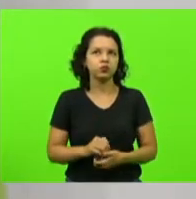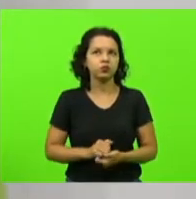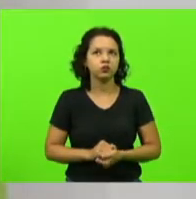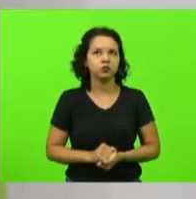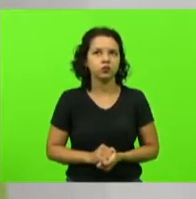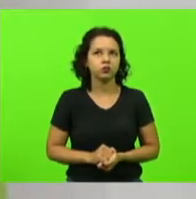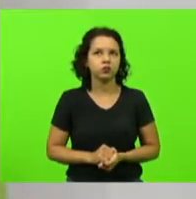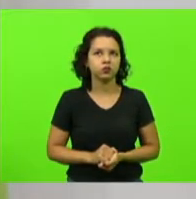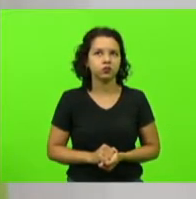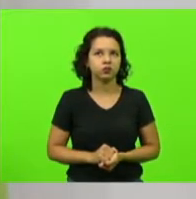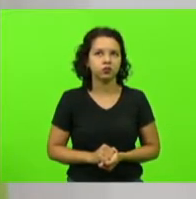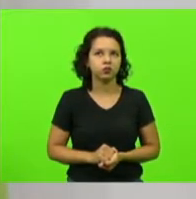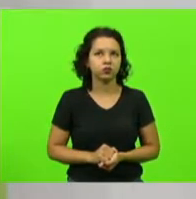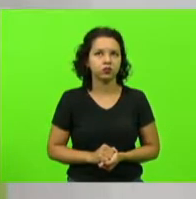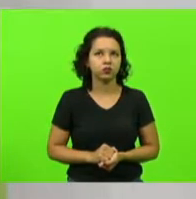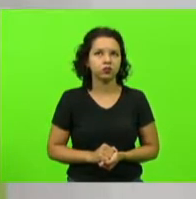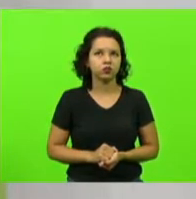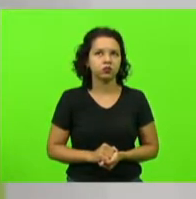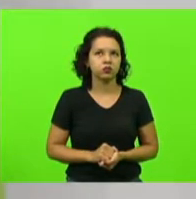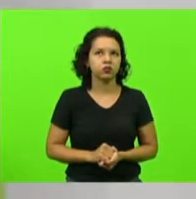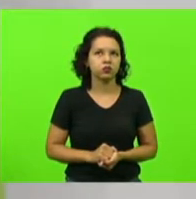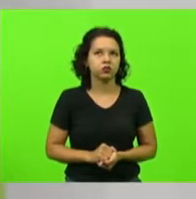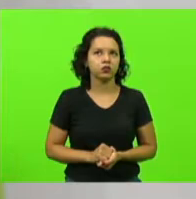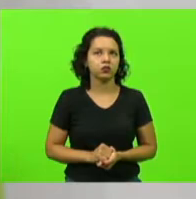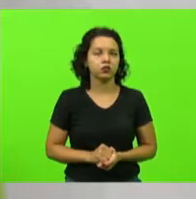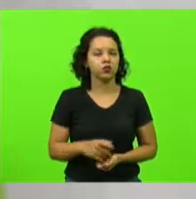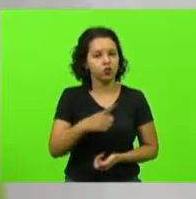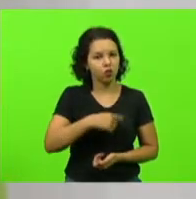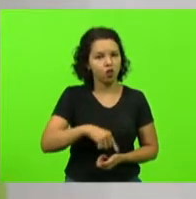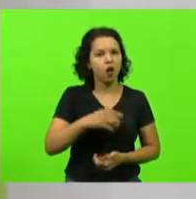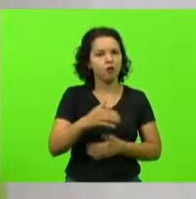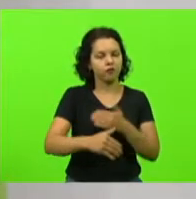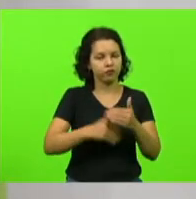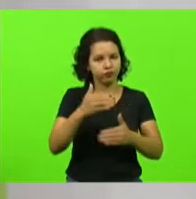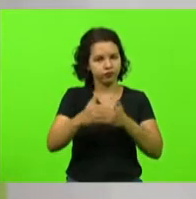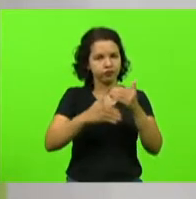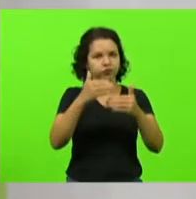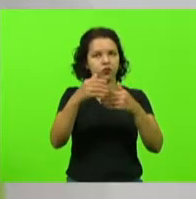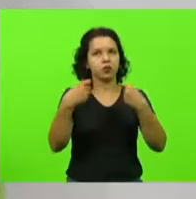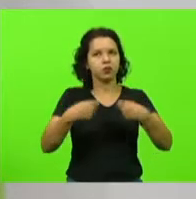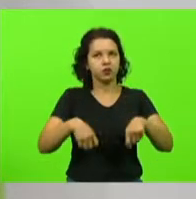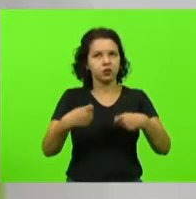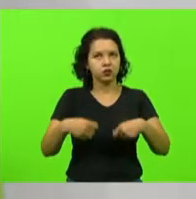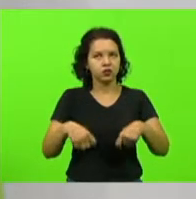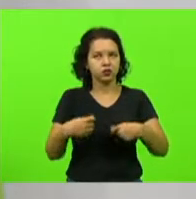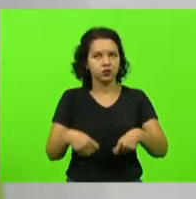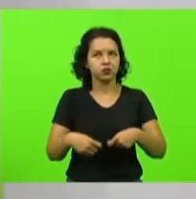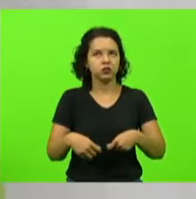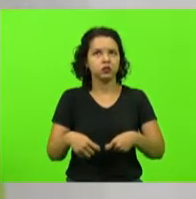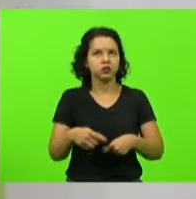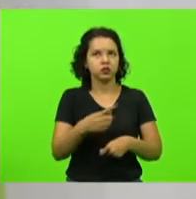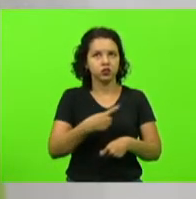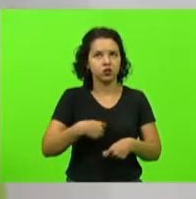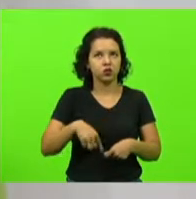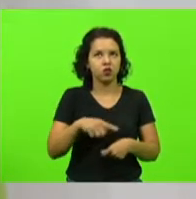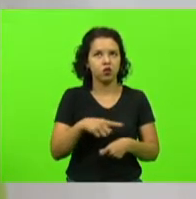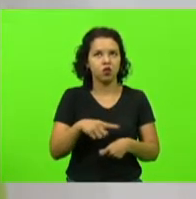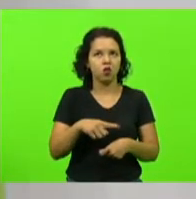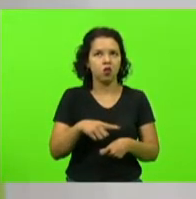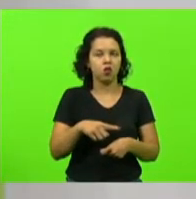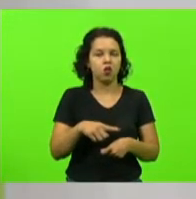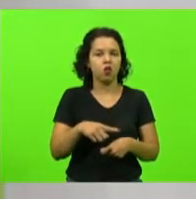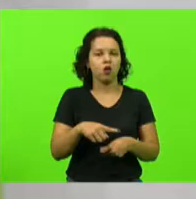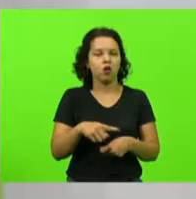Há muito, há muito que avançar. Não vamos aqui romantizar a nossa